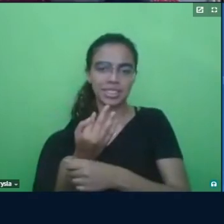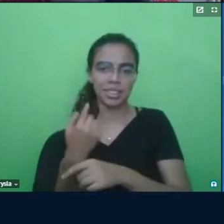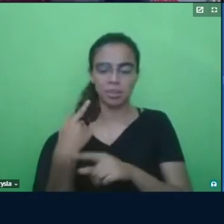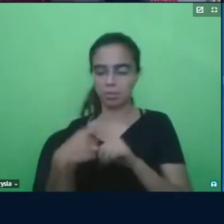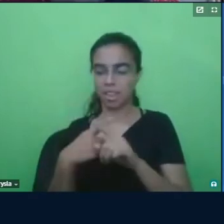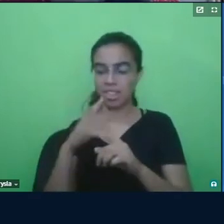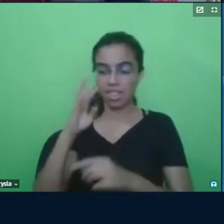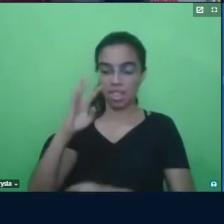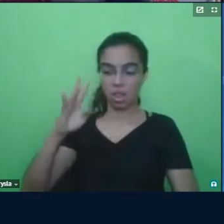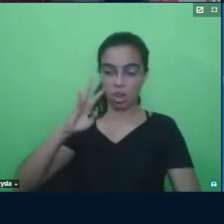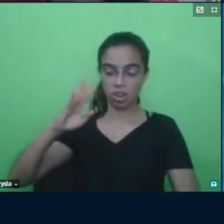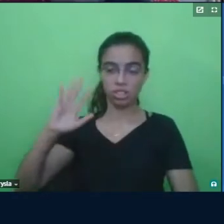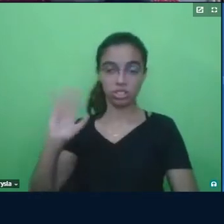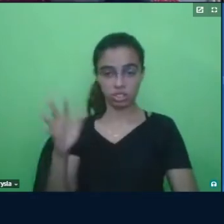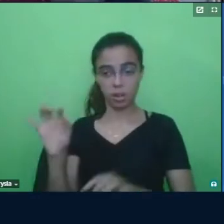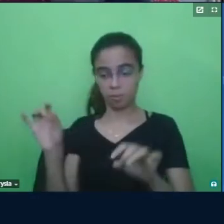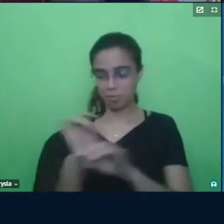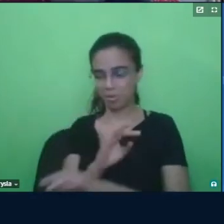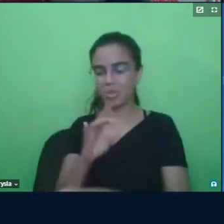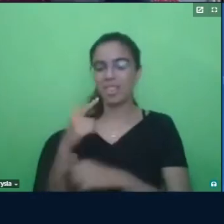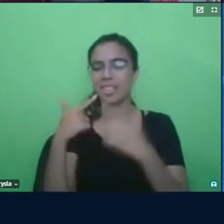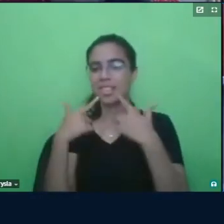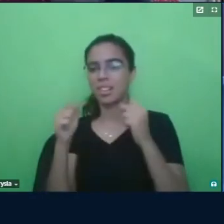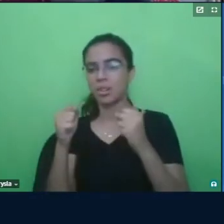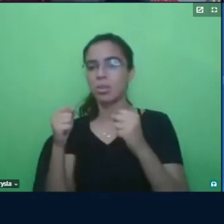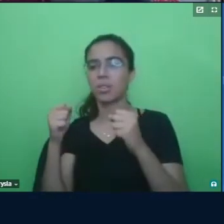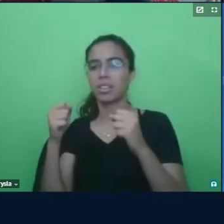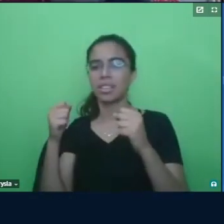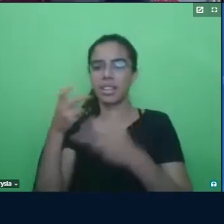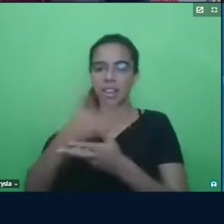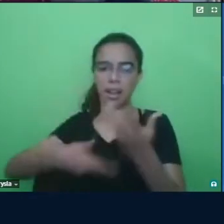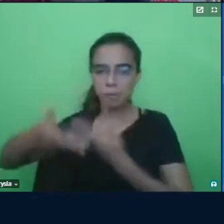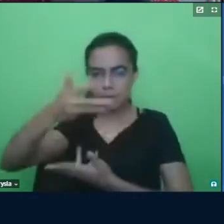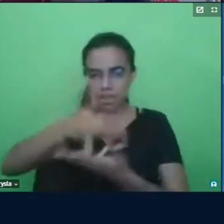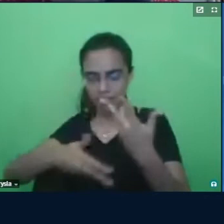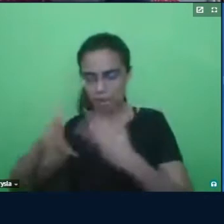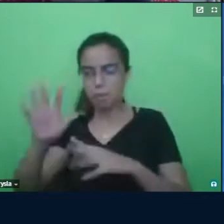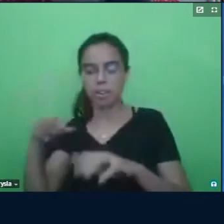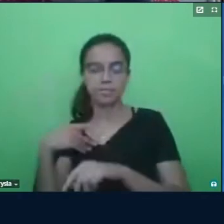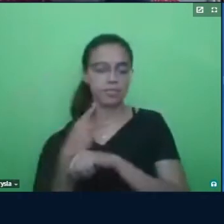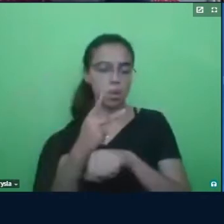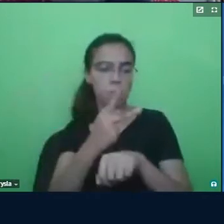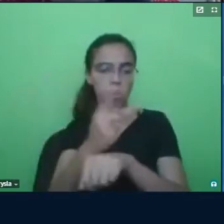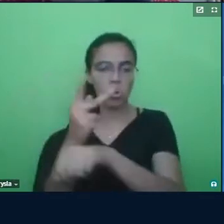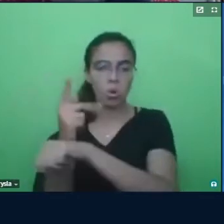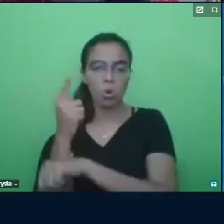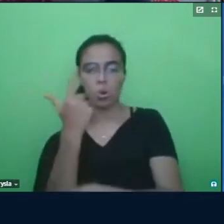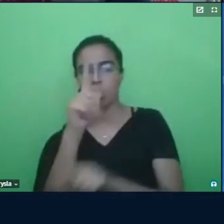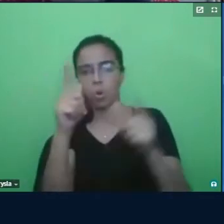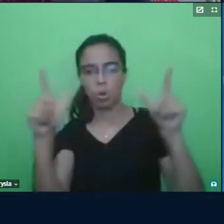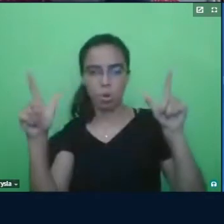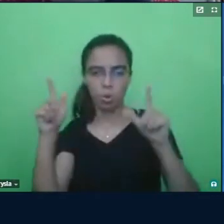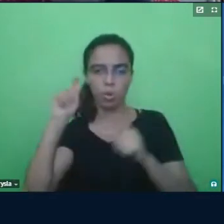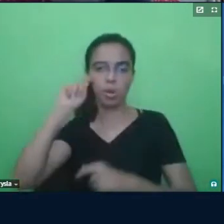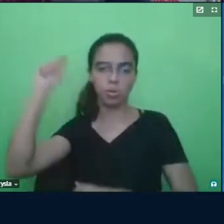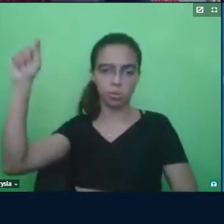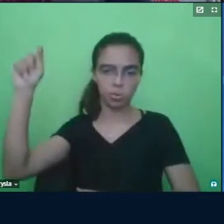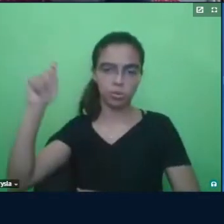aplicada mas ela foi ler o pessoal não era da linguística aplicada só falando daquilo né